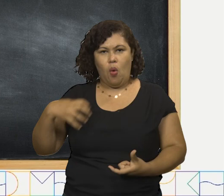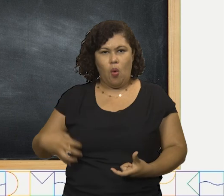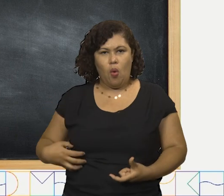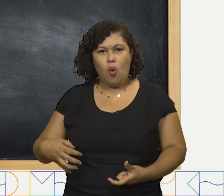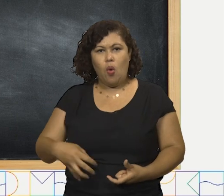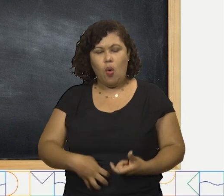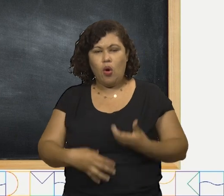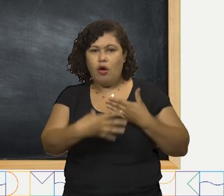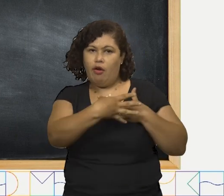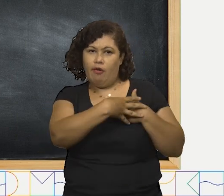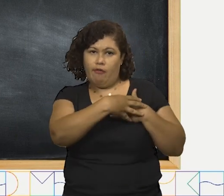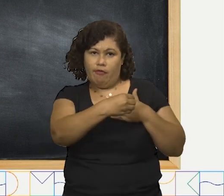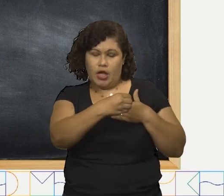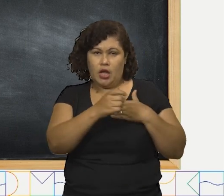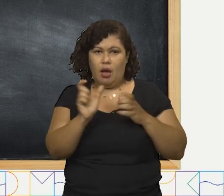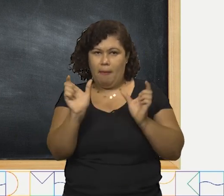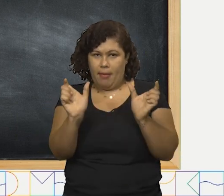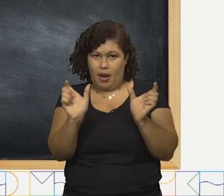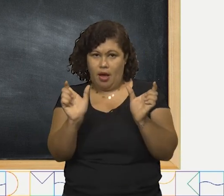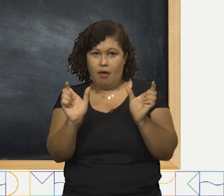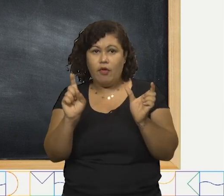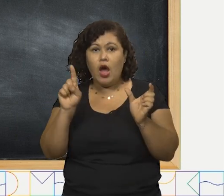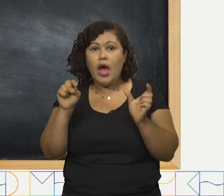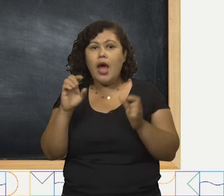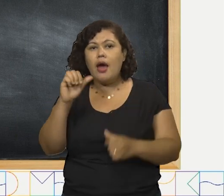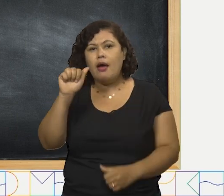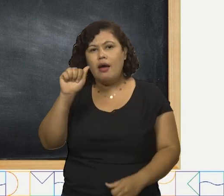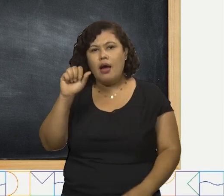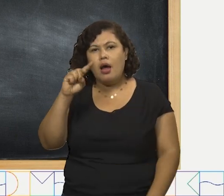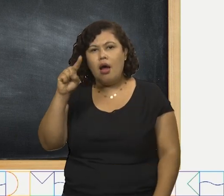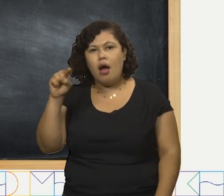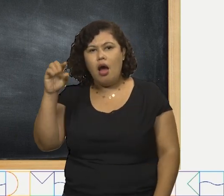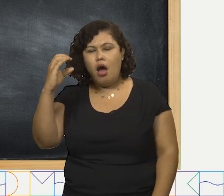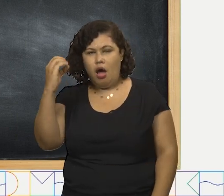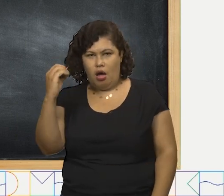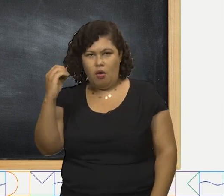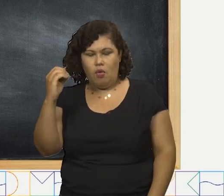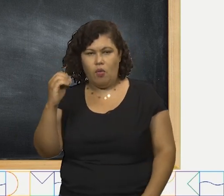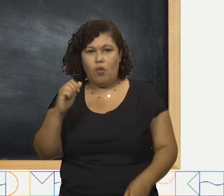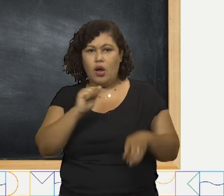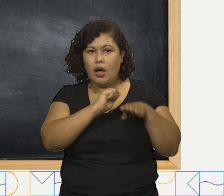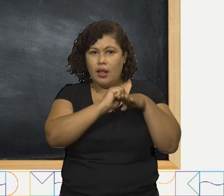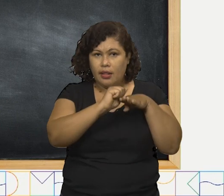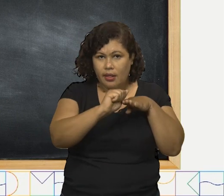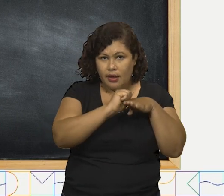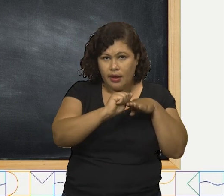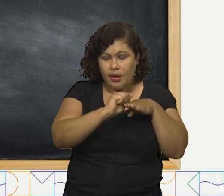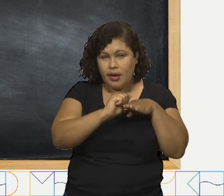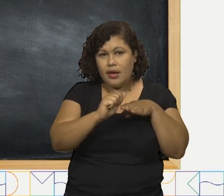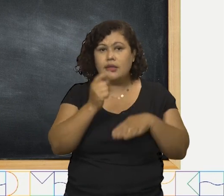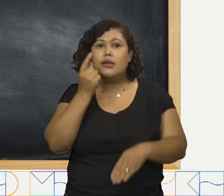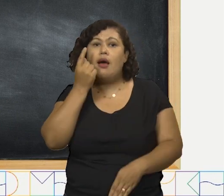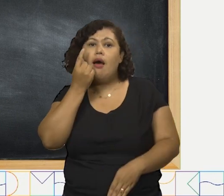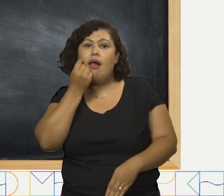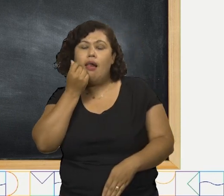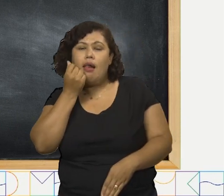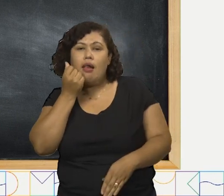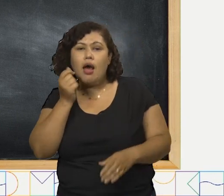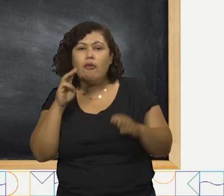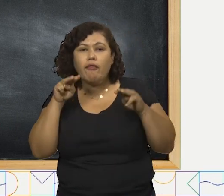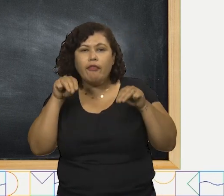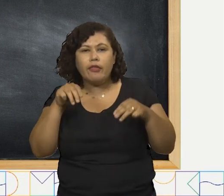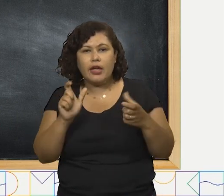órfão terminam com ão. Tênis e lápis terminam